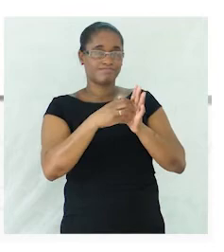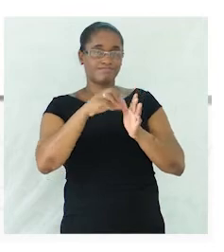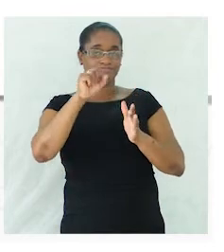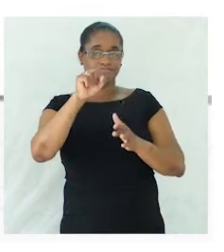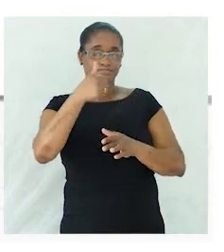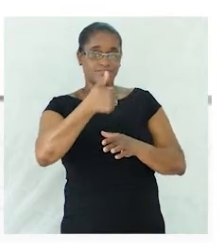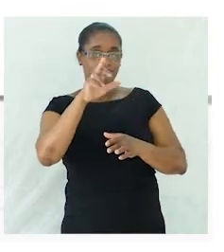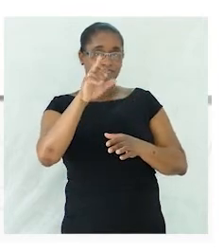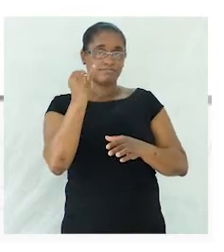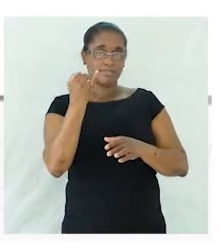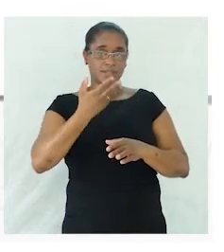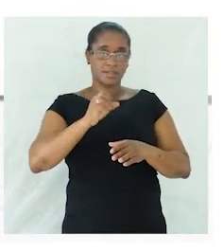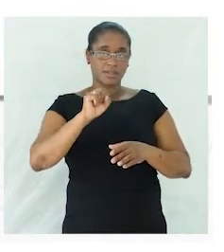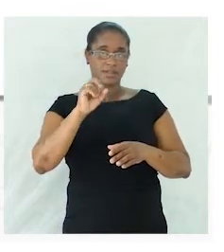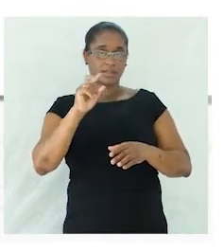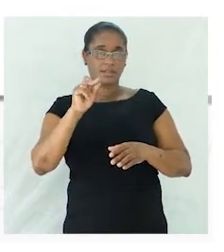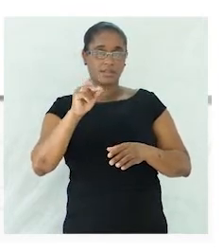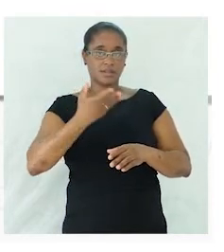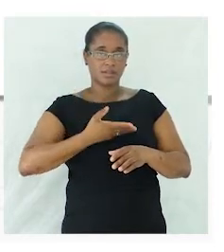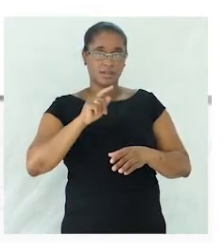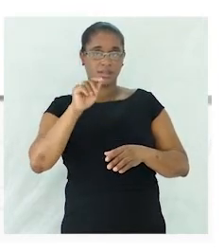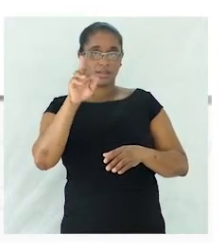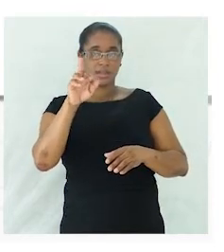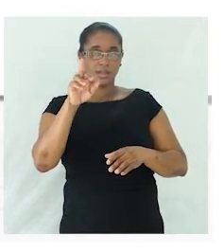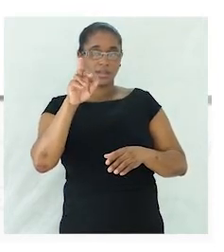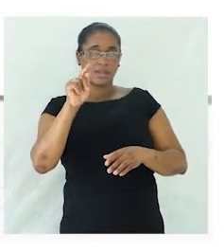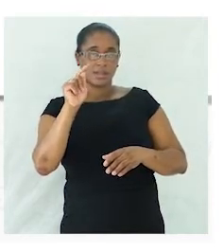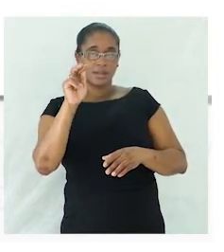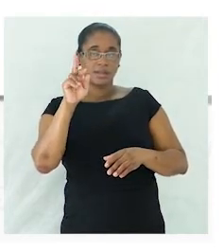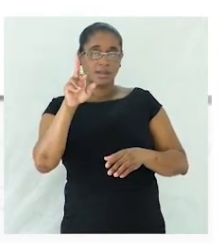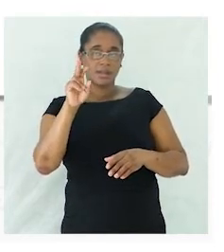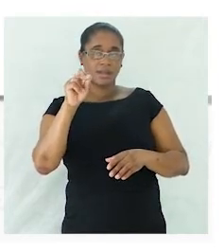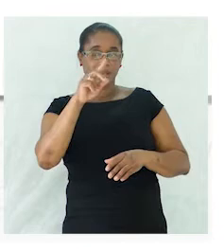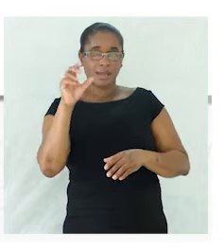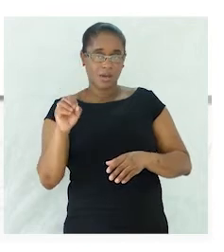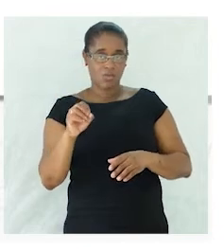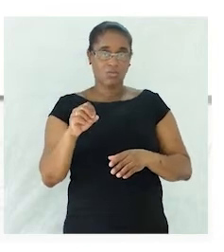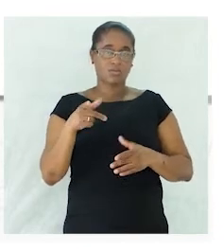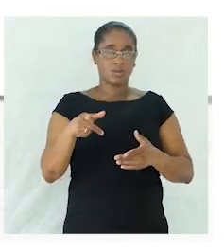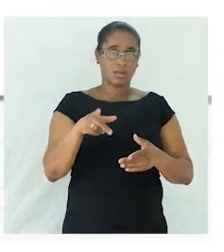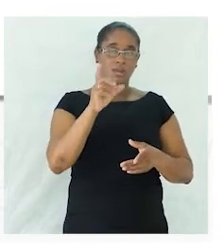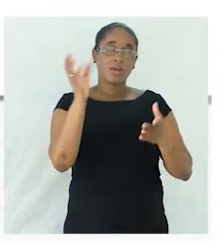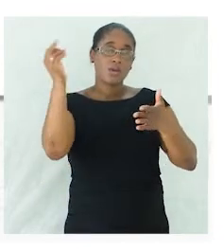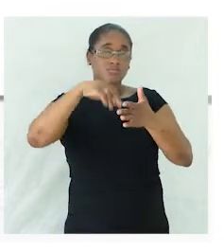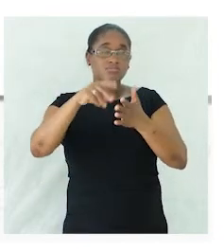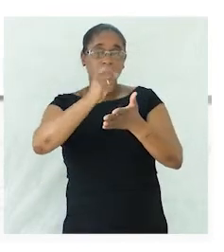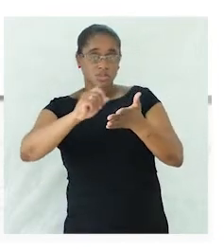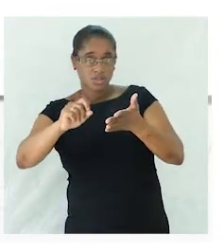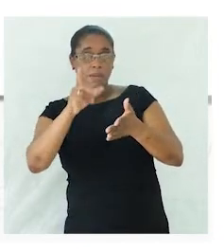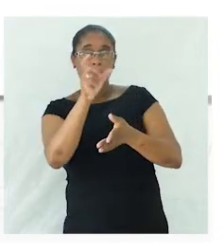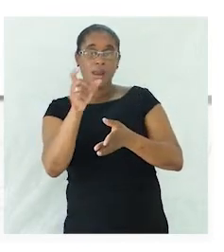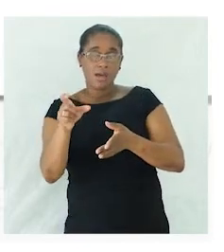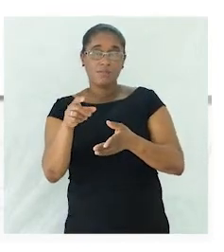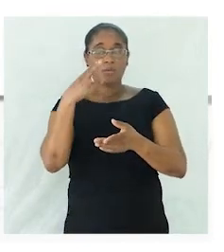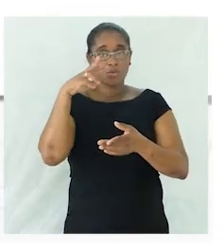da mesma forma que o diminutivo também podemos acrescentar aqui adjetivos a palavra ao substantivo para mostrar